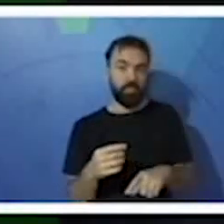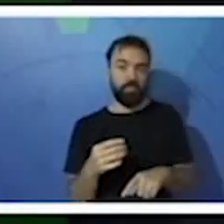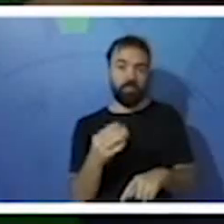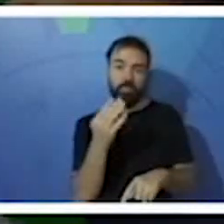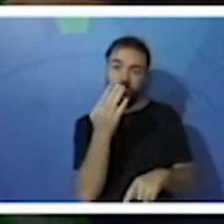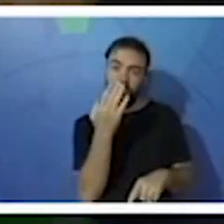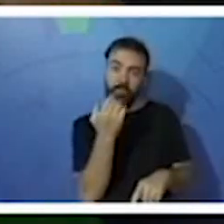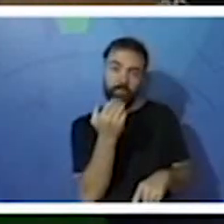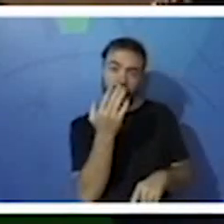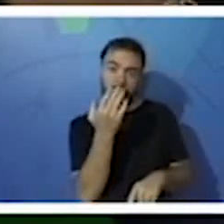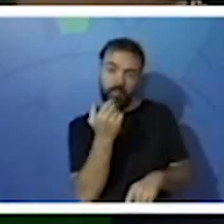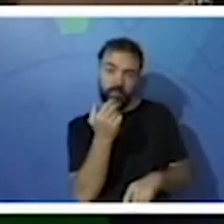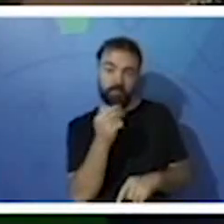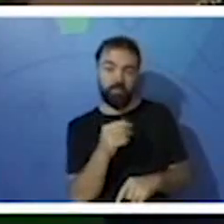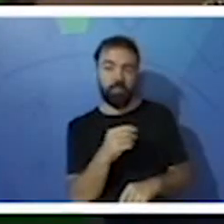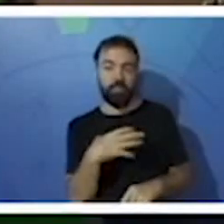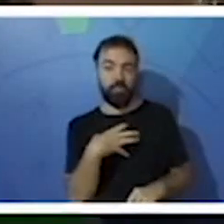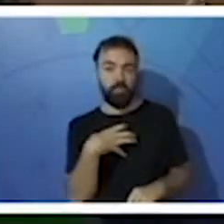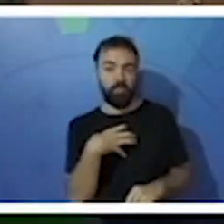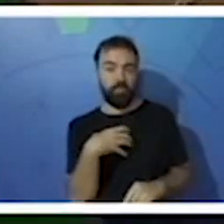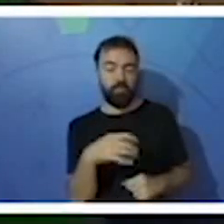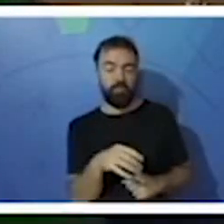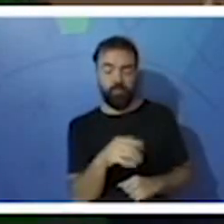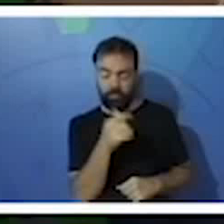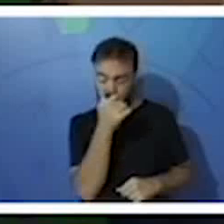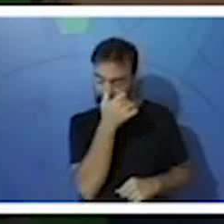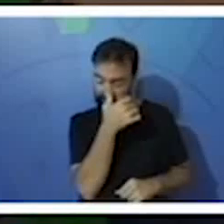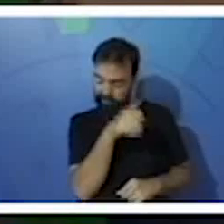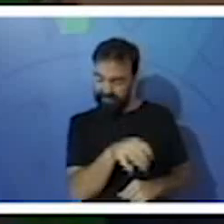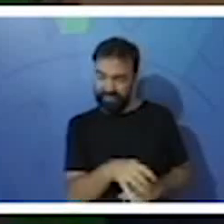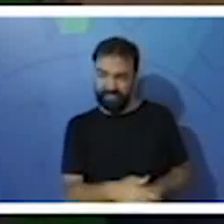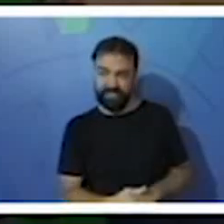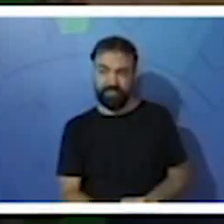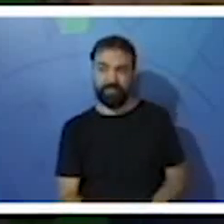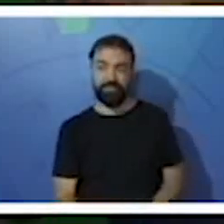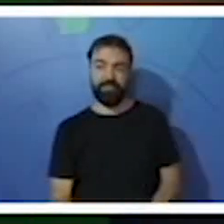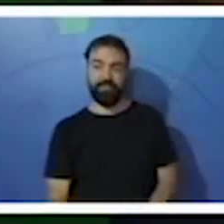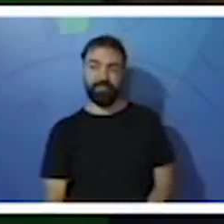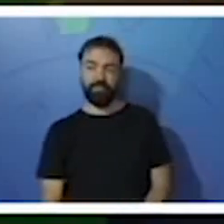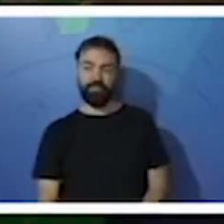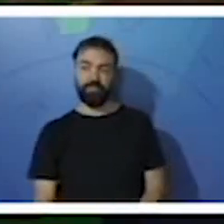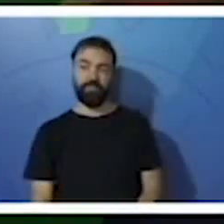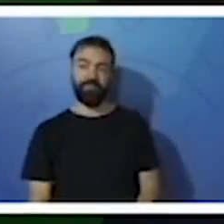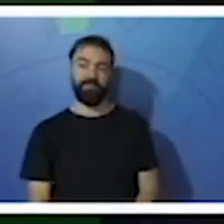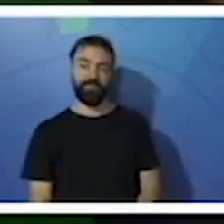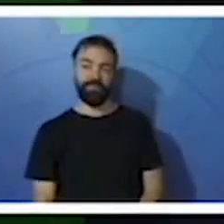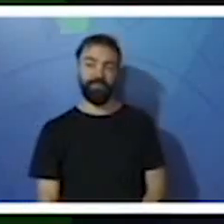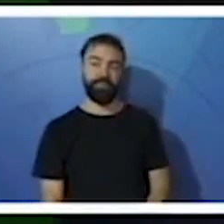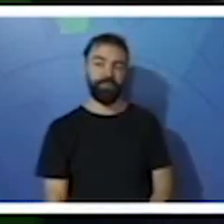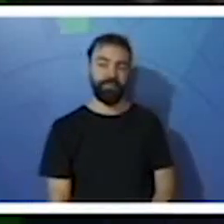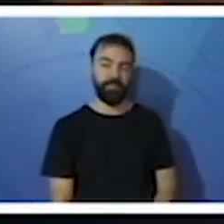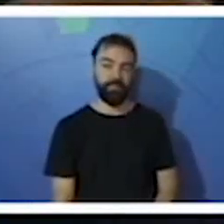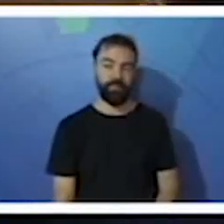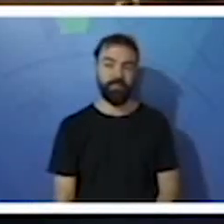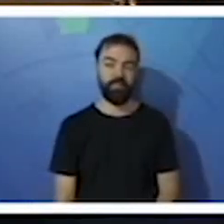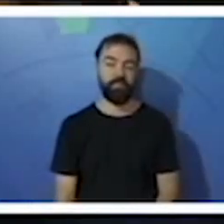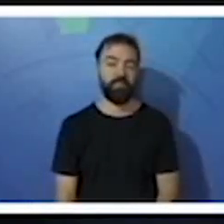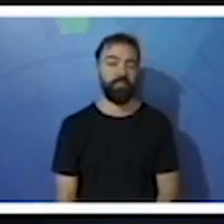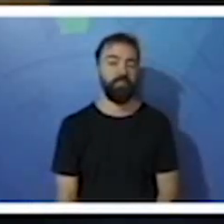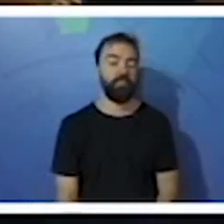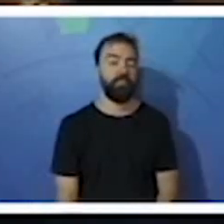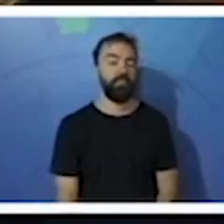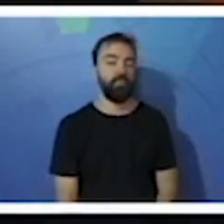diferentes hábitos alimentares. Então, é isso que nós vamos estudar na aula de hoje. Os bicos são apropriados para cada